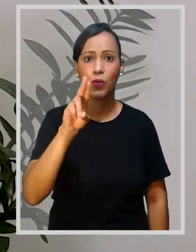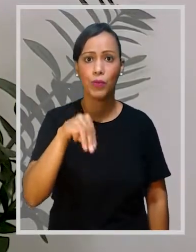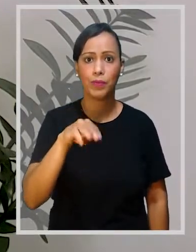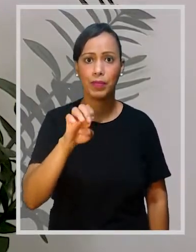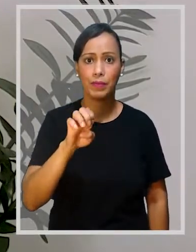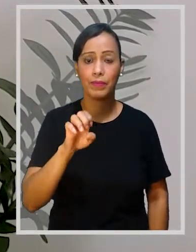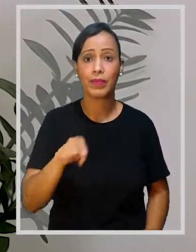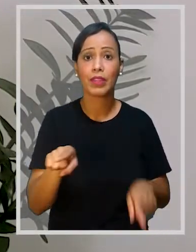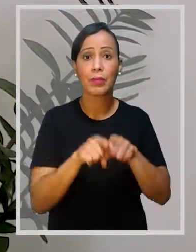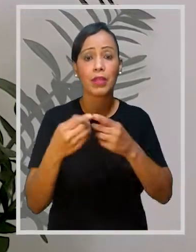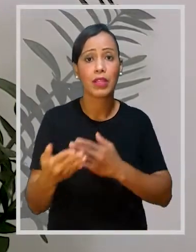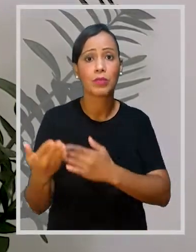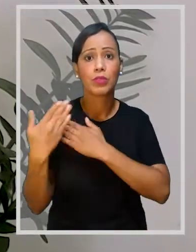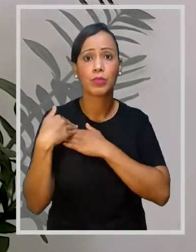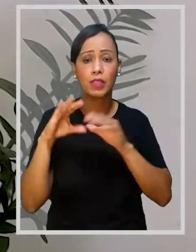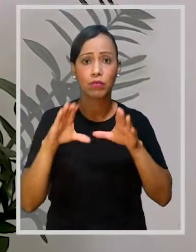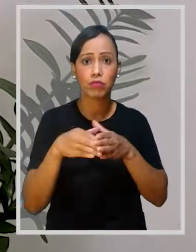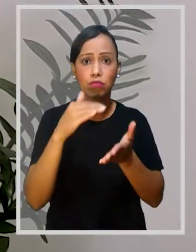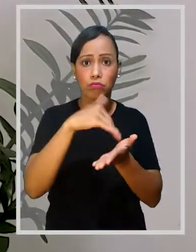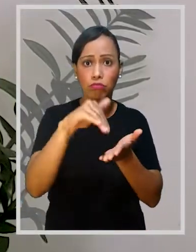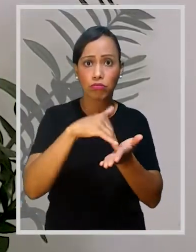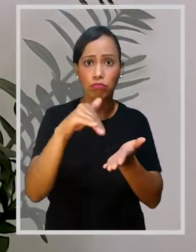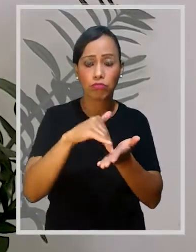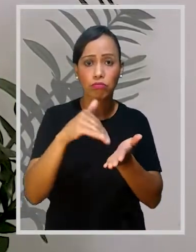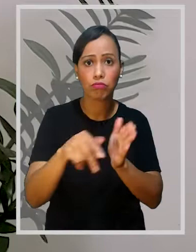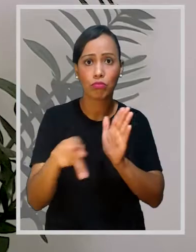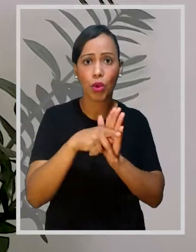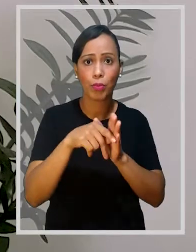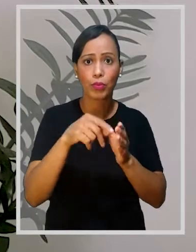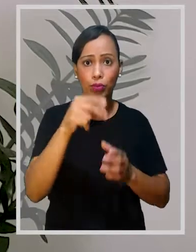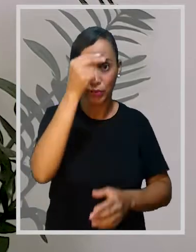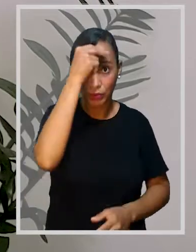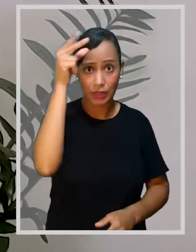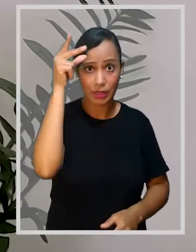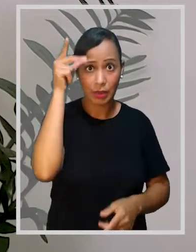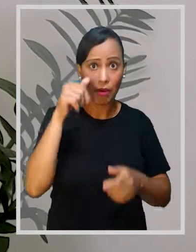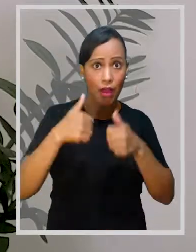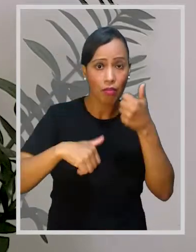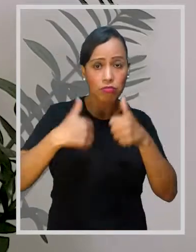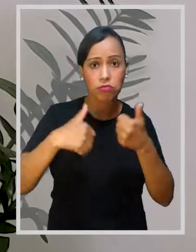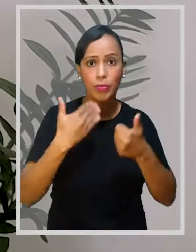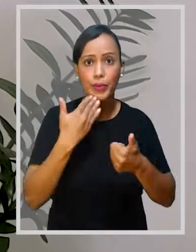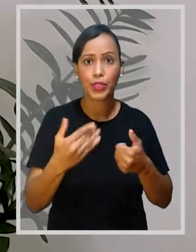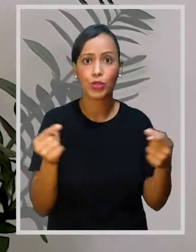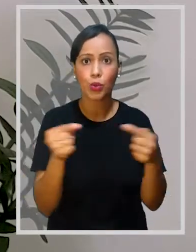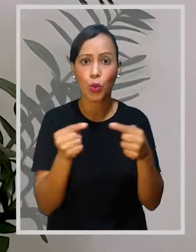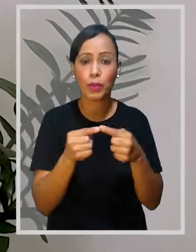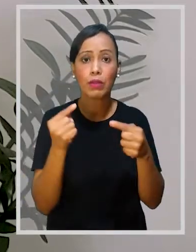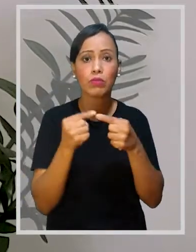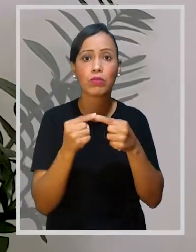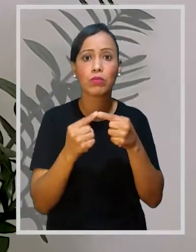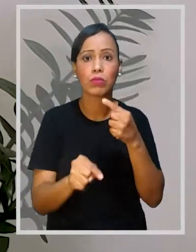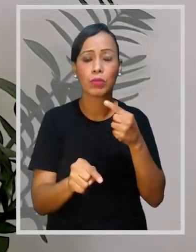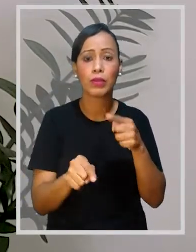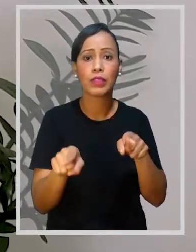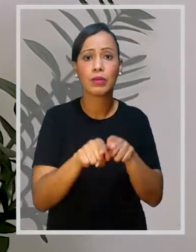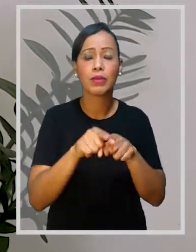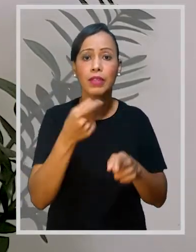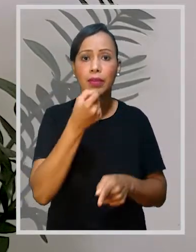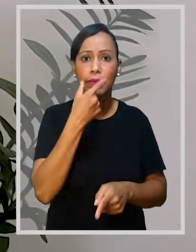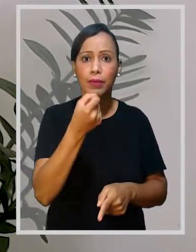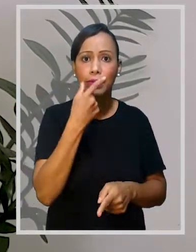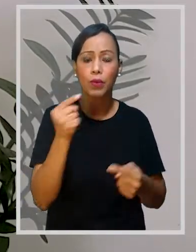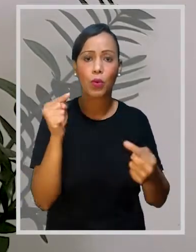extra-remume É responsabilidade da Comissão de Farmacologia da Secretaria Municipal de Saúde Avaliar as